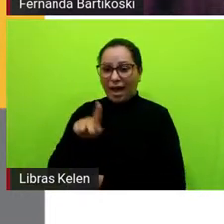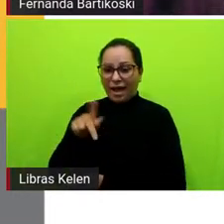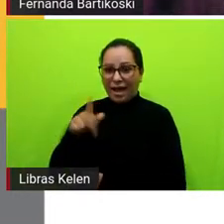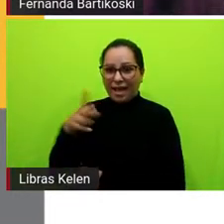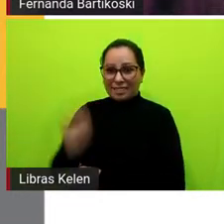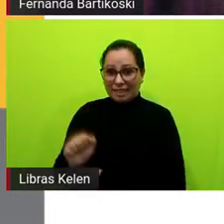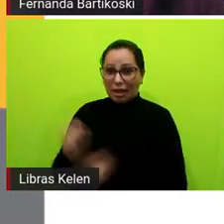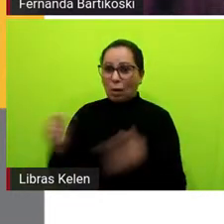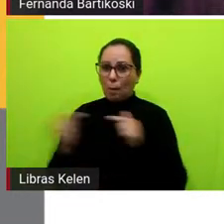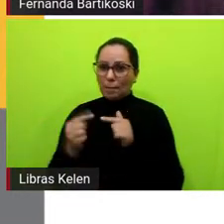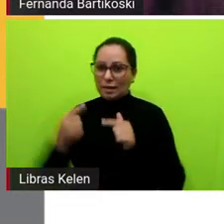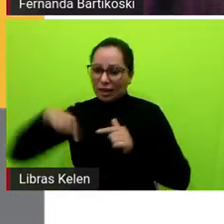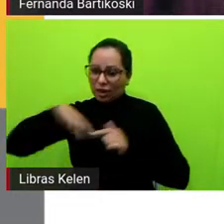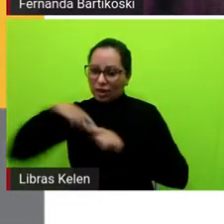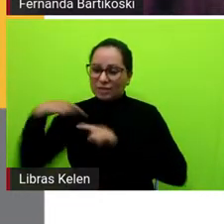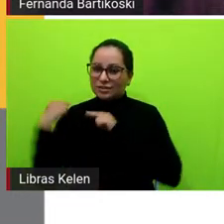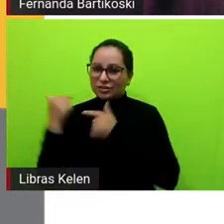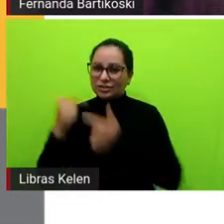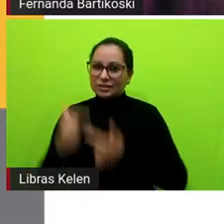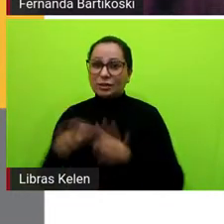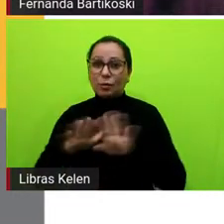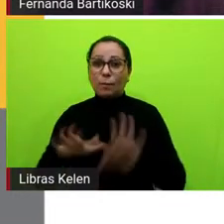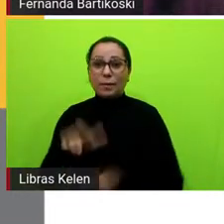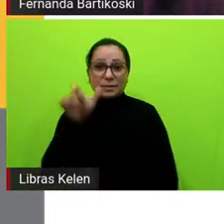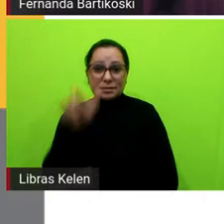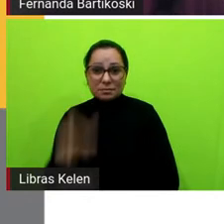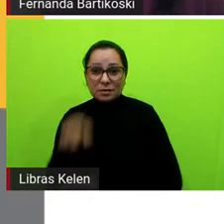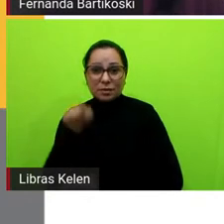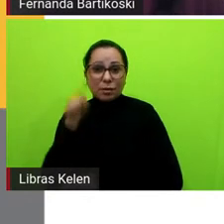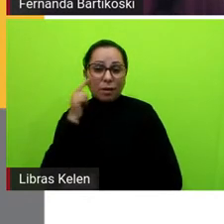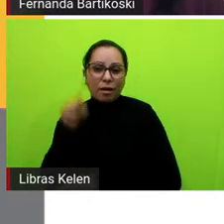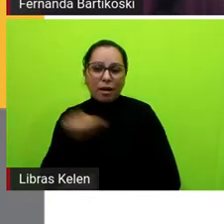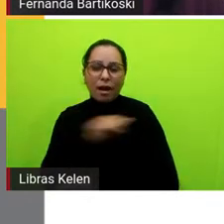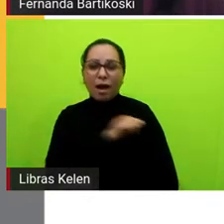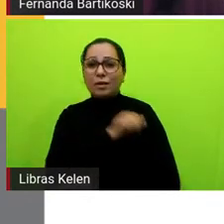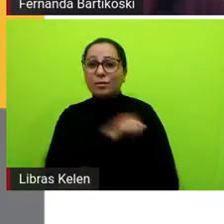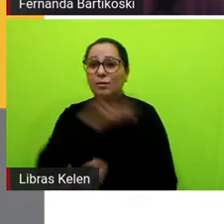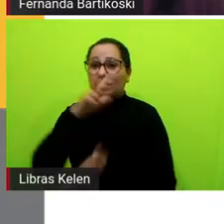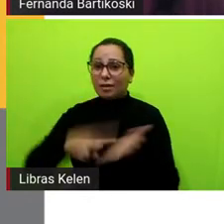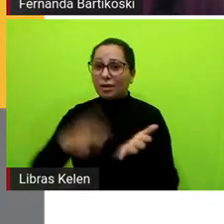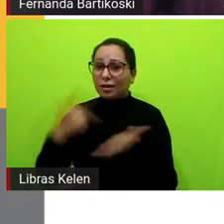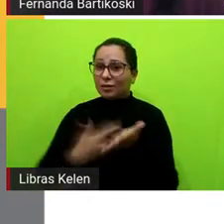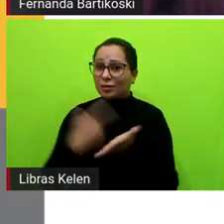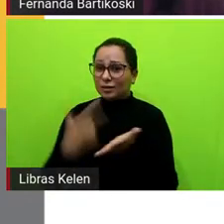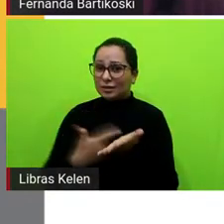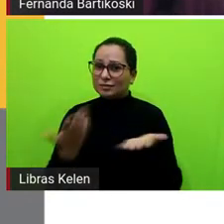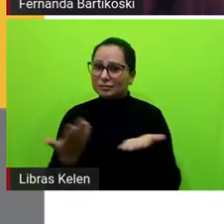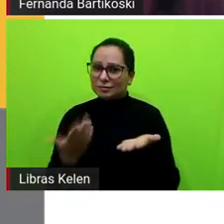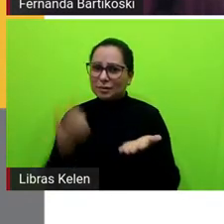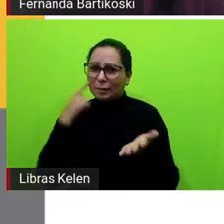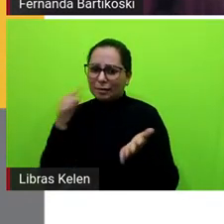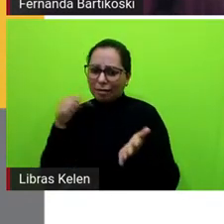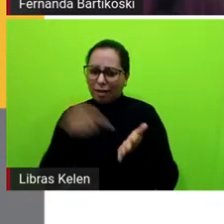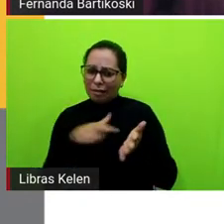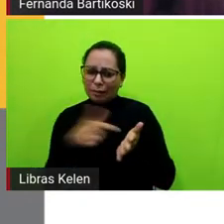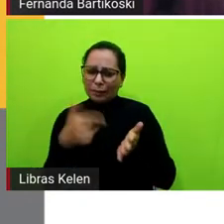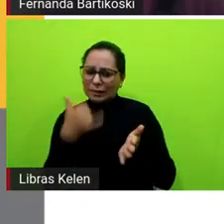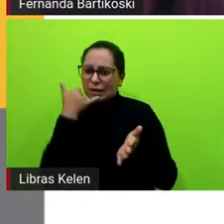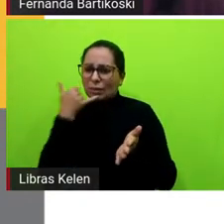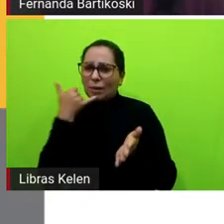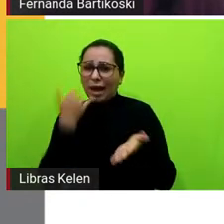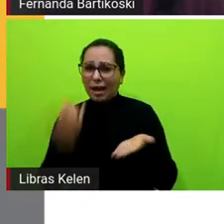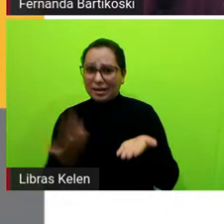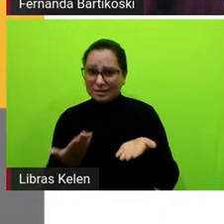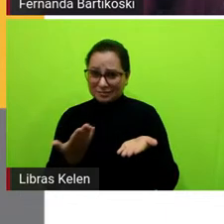eu fico pensando nesses alunos que vão ler aquele livro não tem um celular aqui nesse livro eu não estou dizendo que eles vão ler no